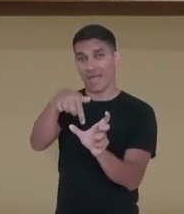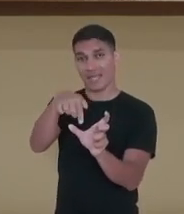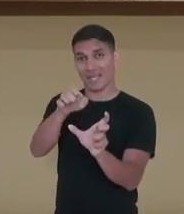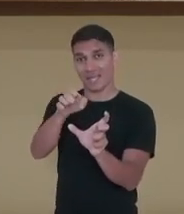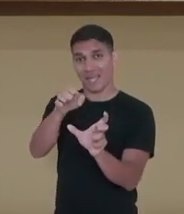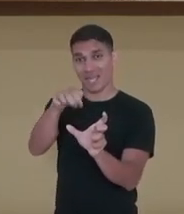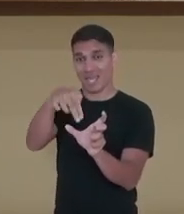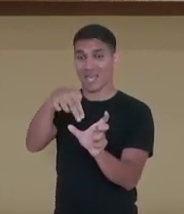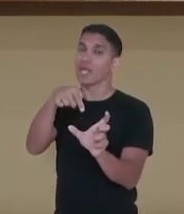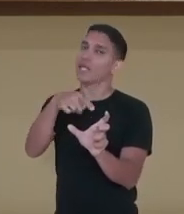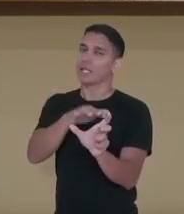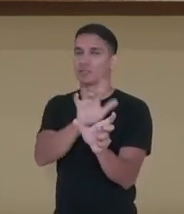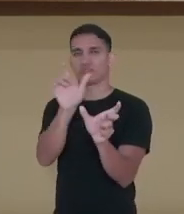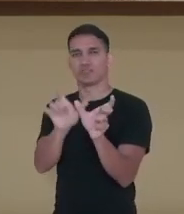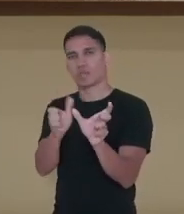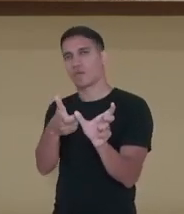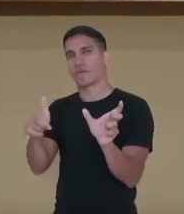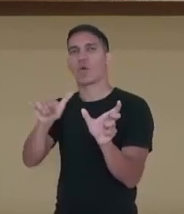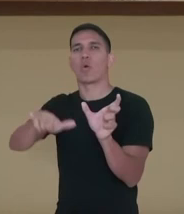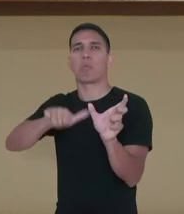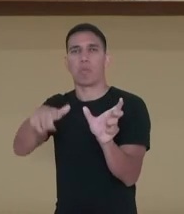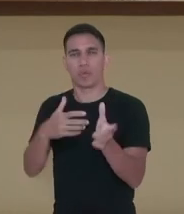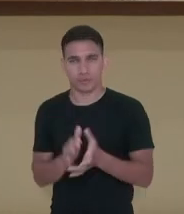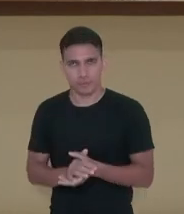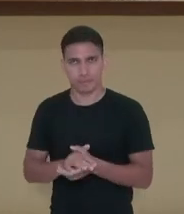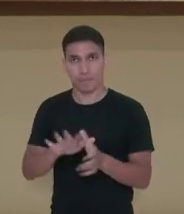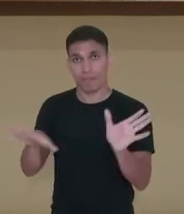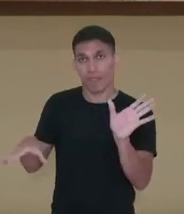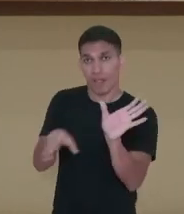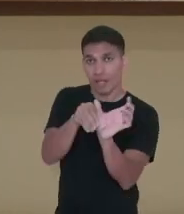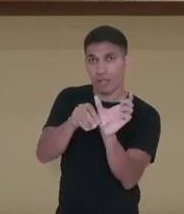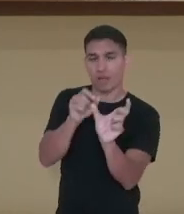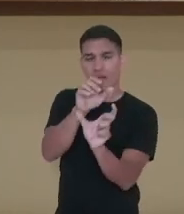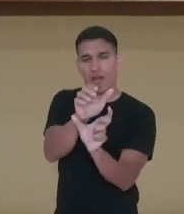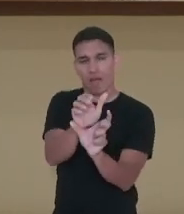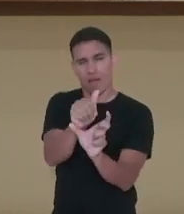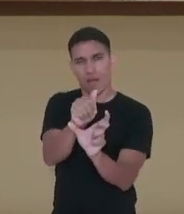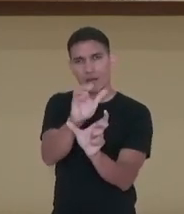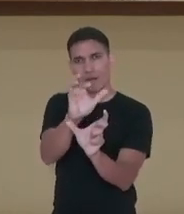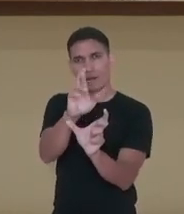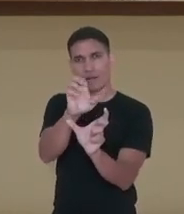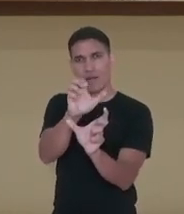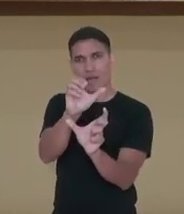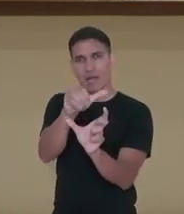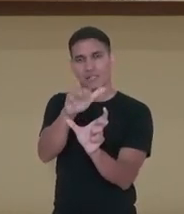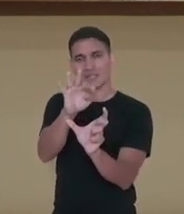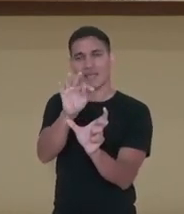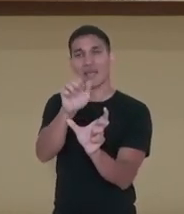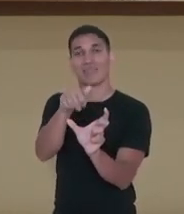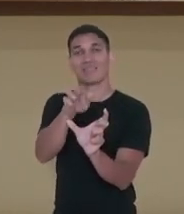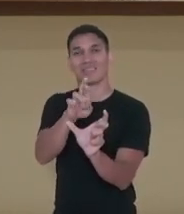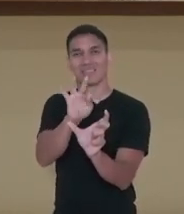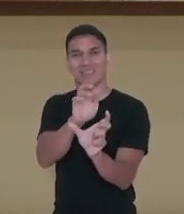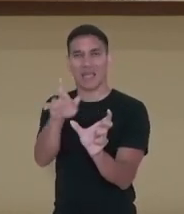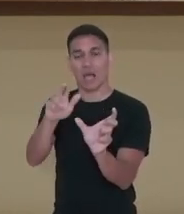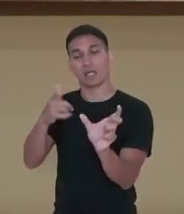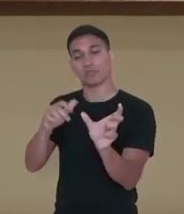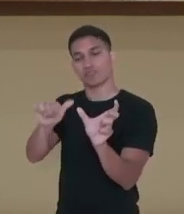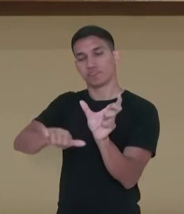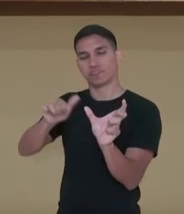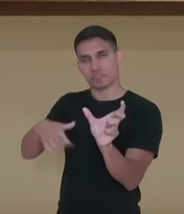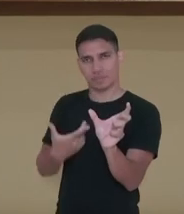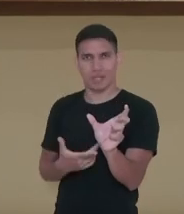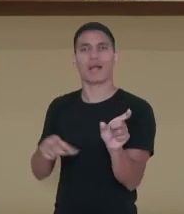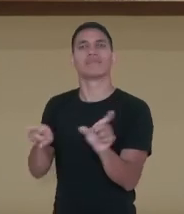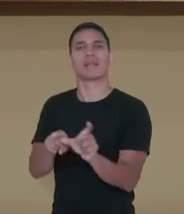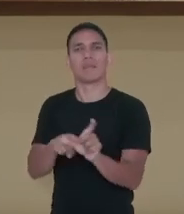O radical vai até o N. Acrescentar, posso dizer acrescentei. Radical vai até o T. Robustos, vai até o